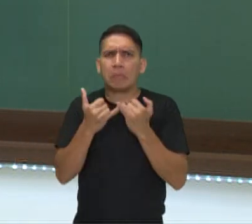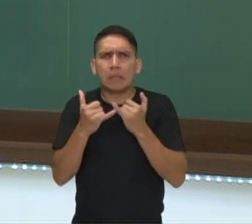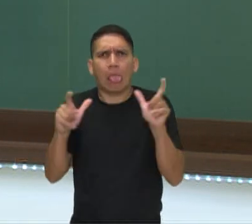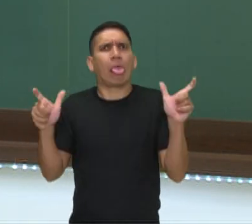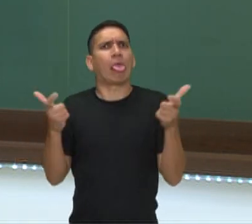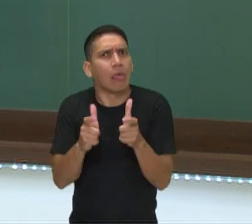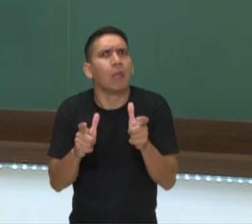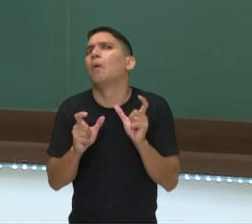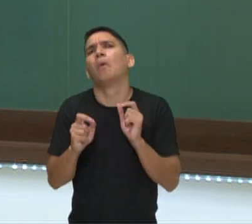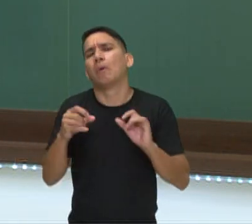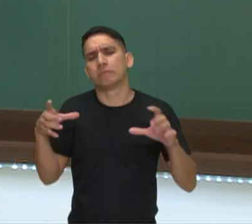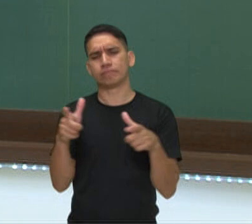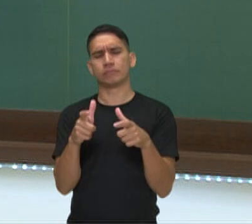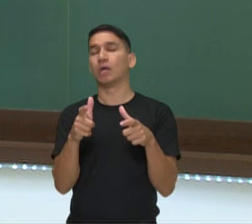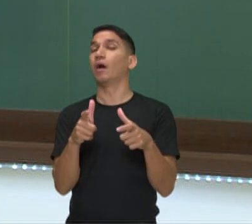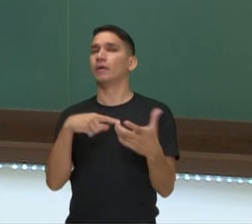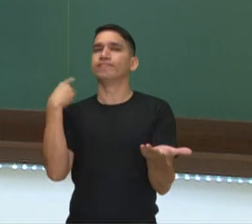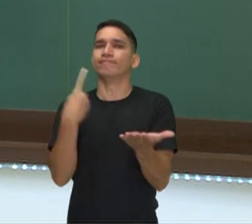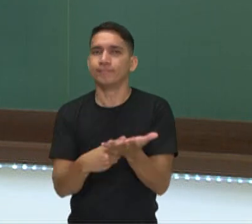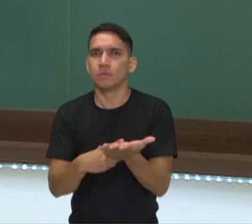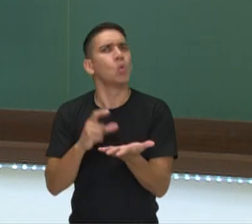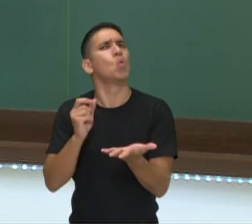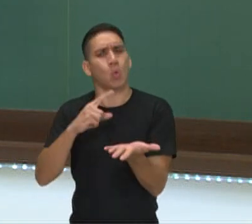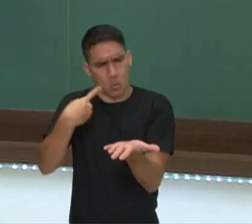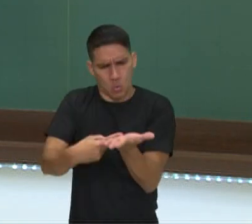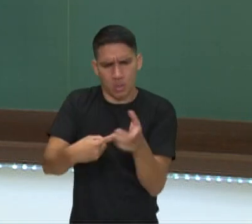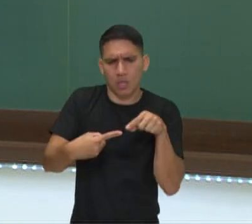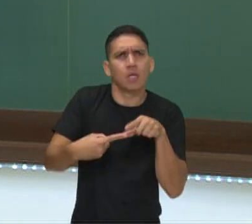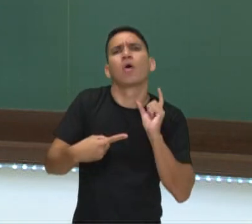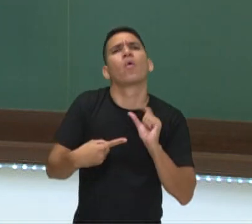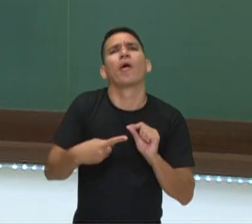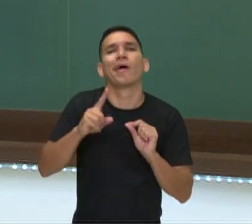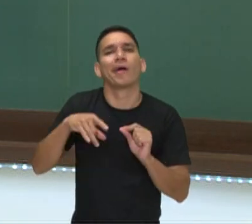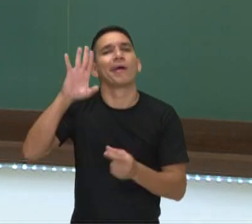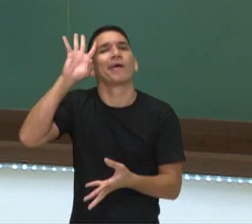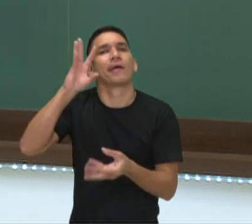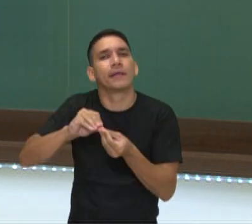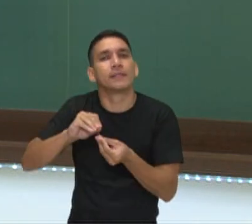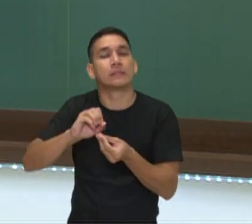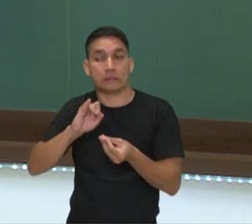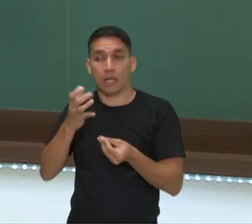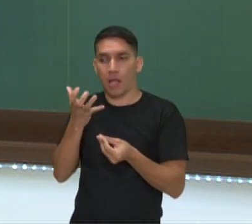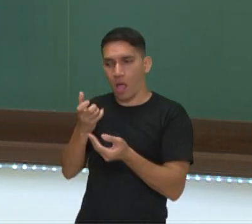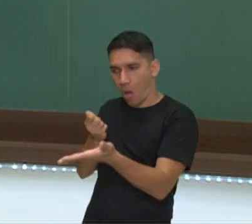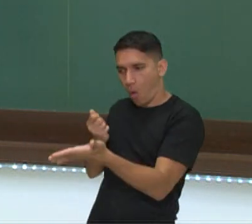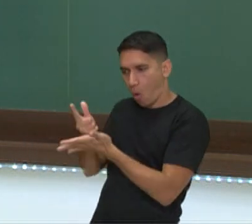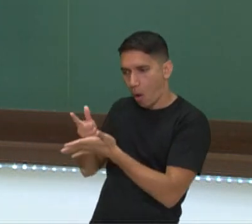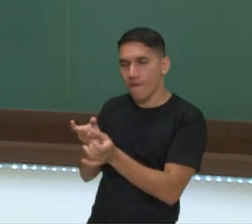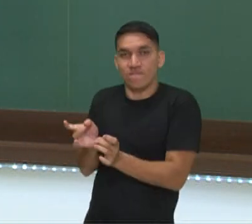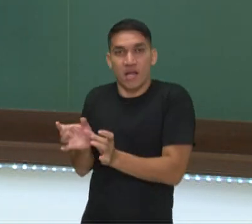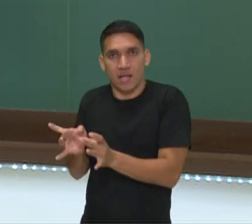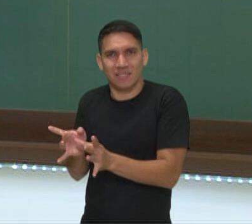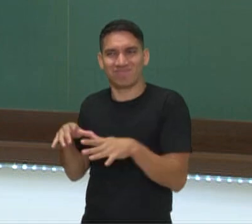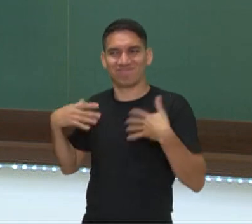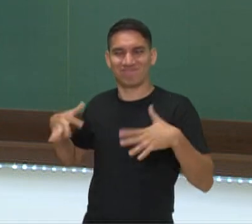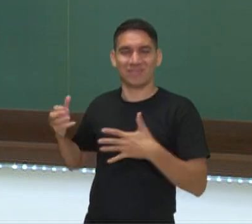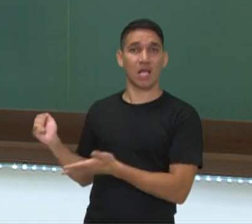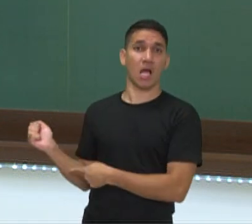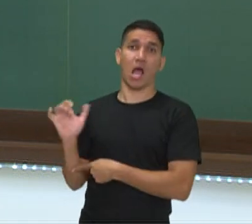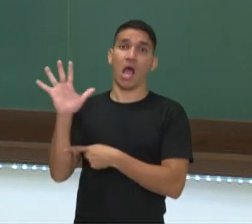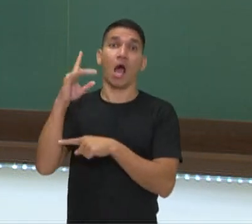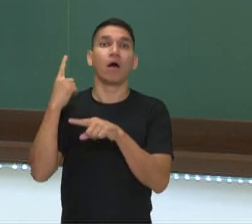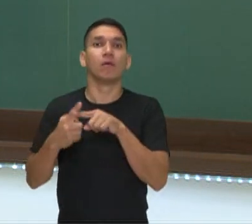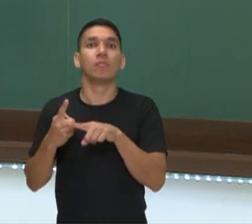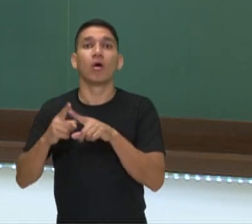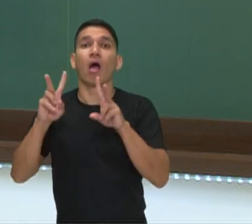eles, então, entram num acordo. O que é esse acordo? Eles entendem que para comprar e vender, custa muito caro, porque tem